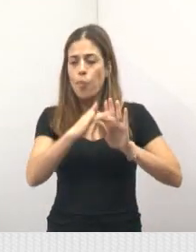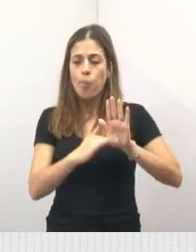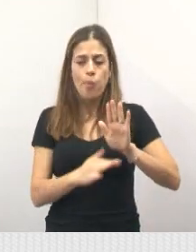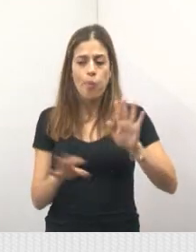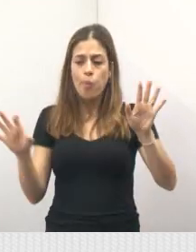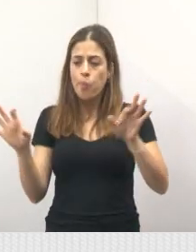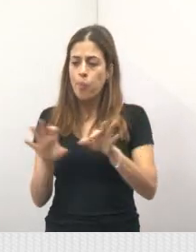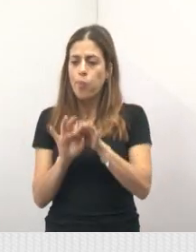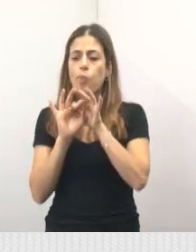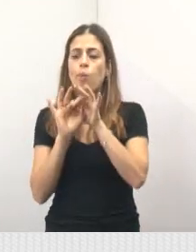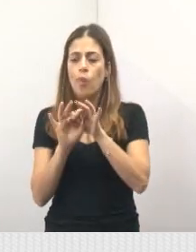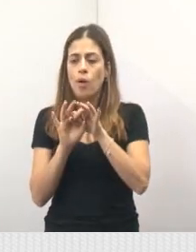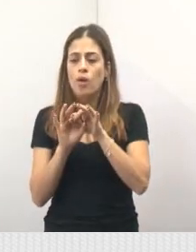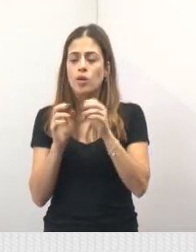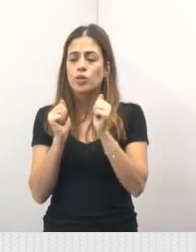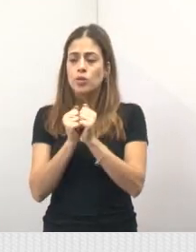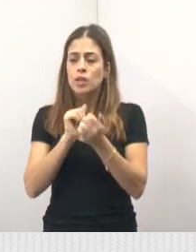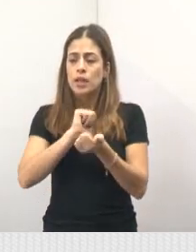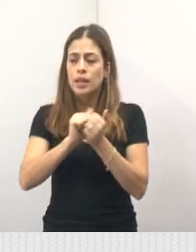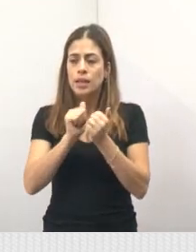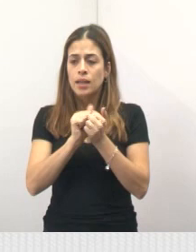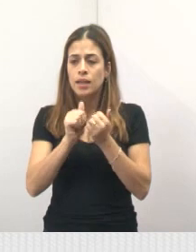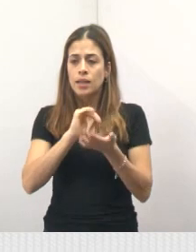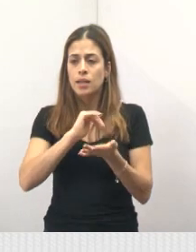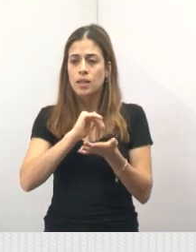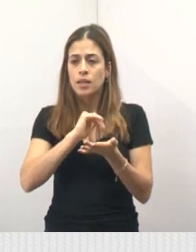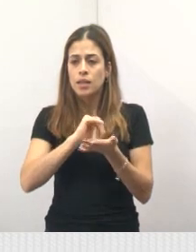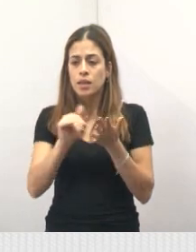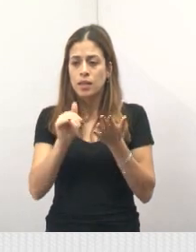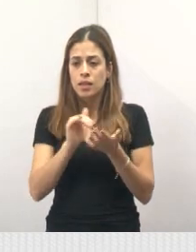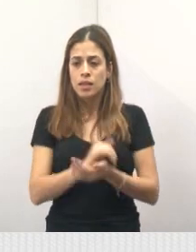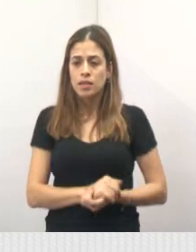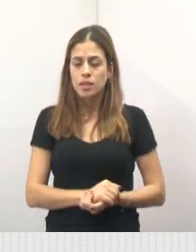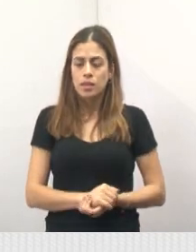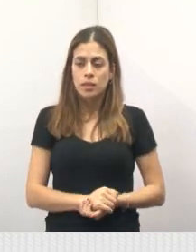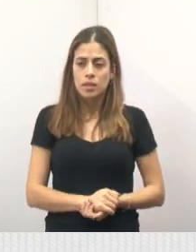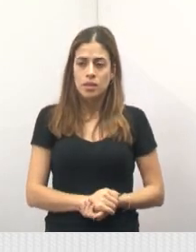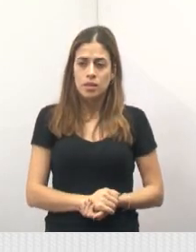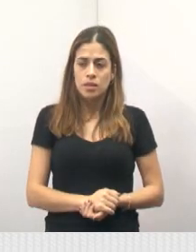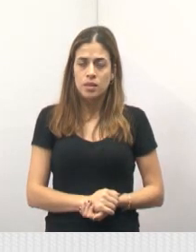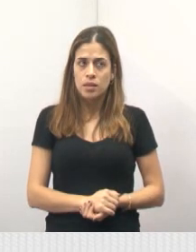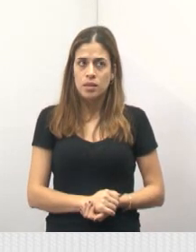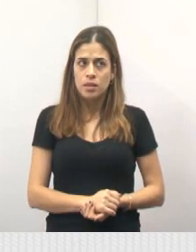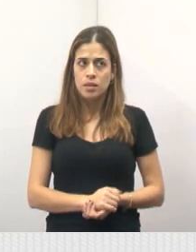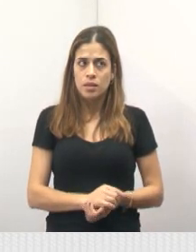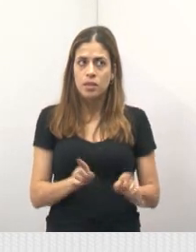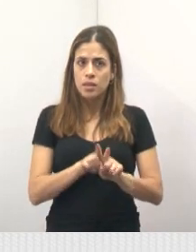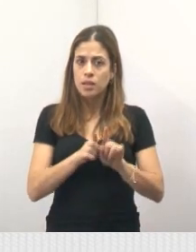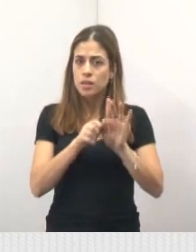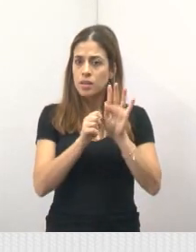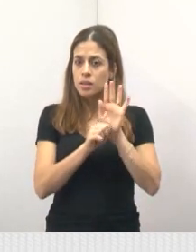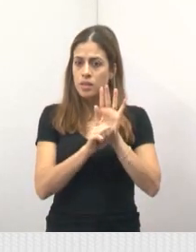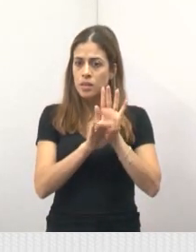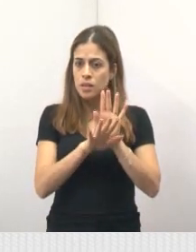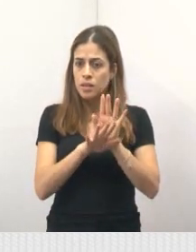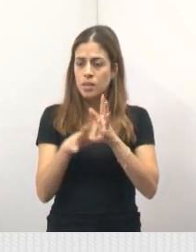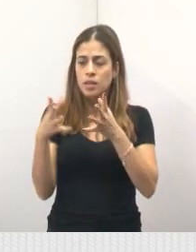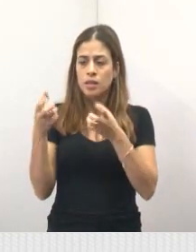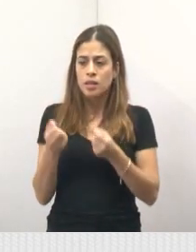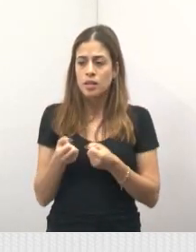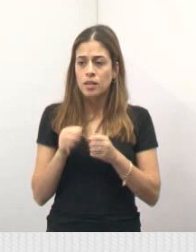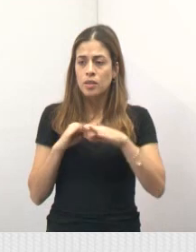Prefeitura de Jacareí, com a Secretaria de Esportes, está bom? Também, indicação atendida no Vila Branca,